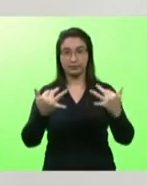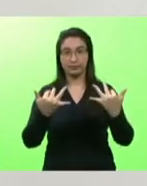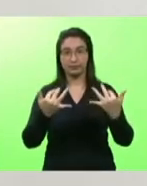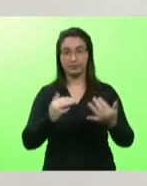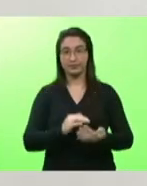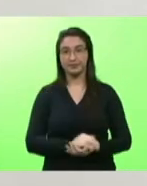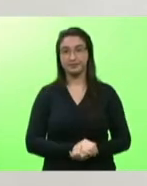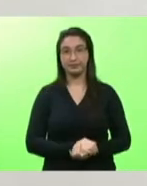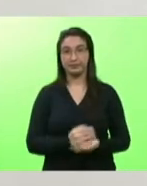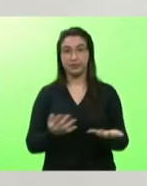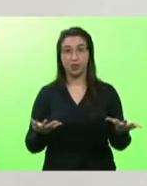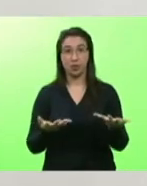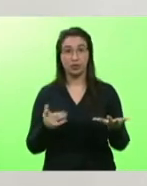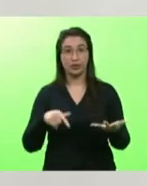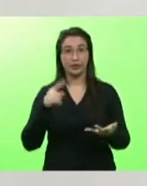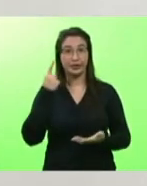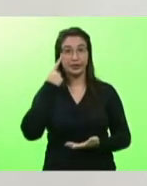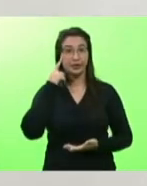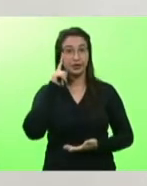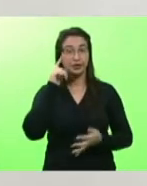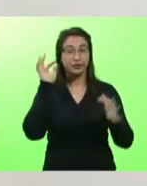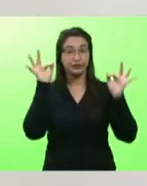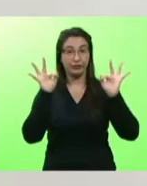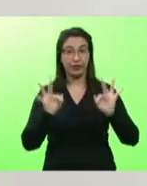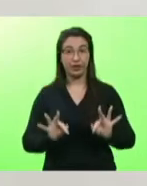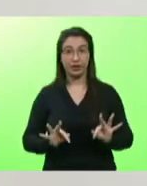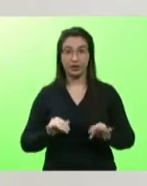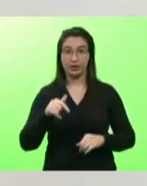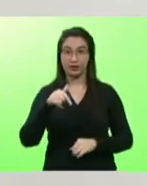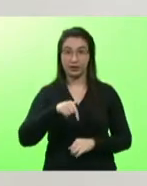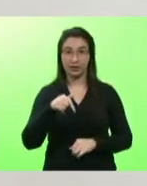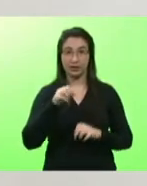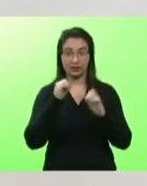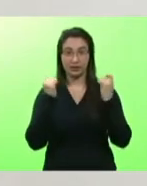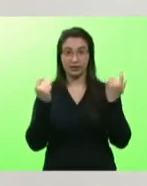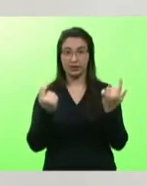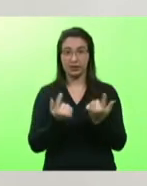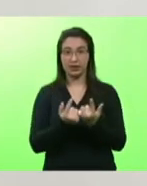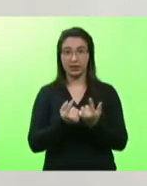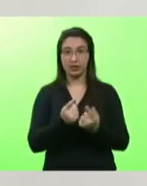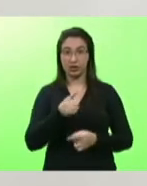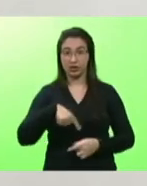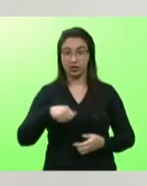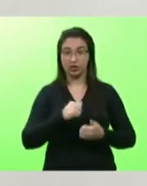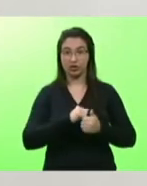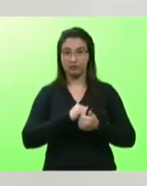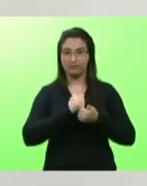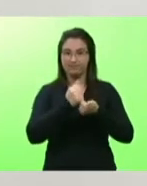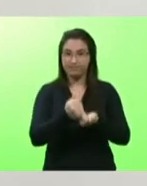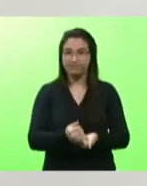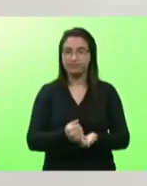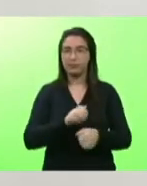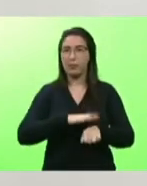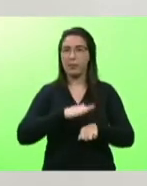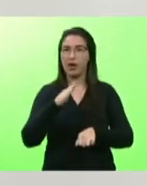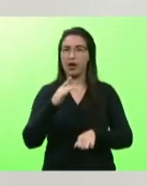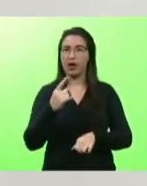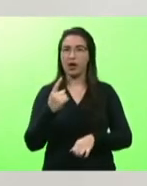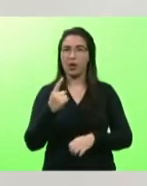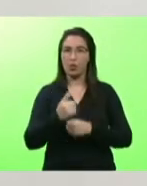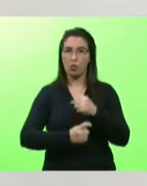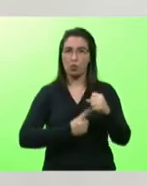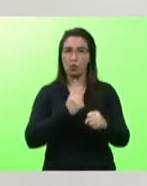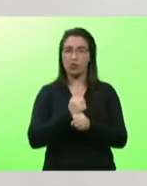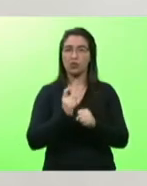feliz para nós aqui no parlamento nós que defendemos durante praticamente mais de um ano o retorno das